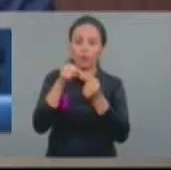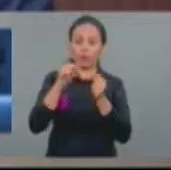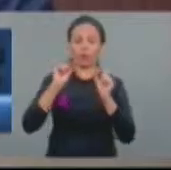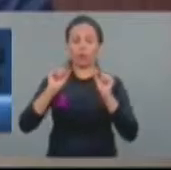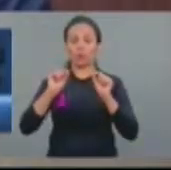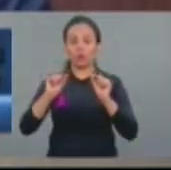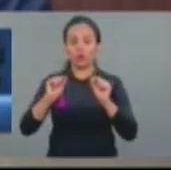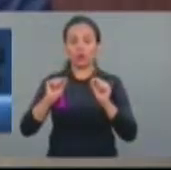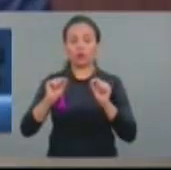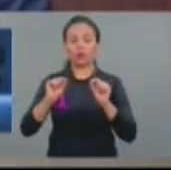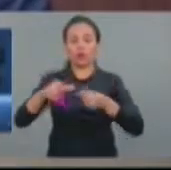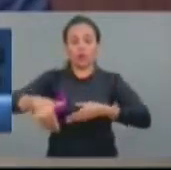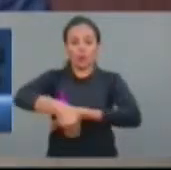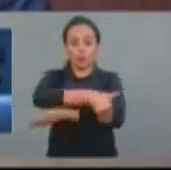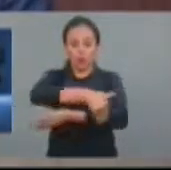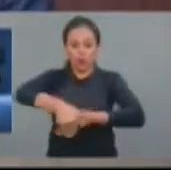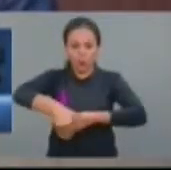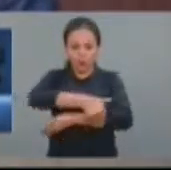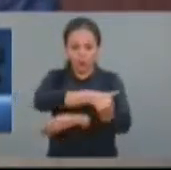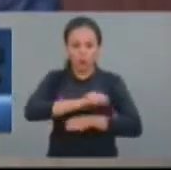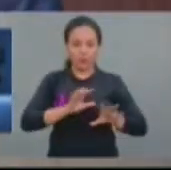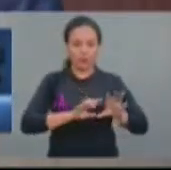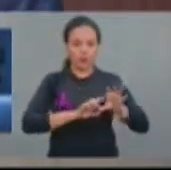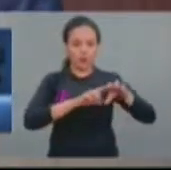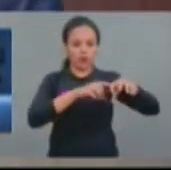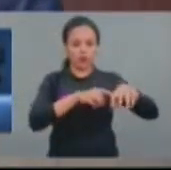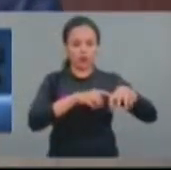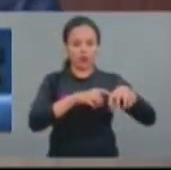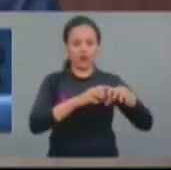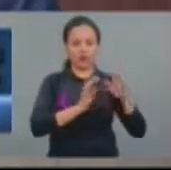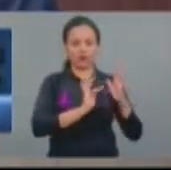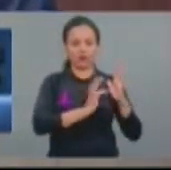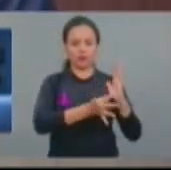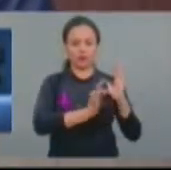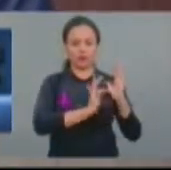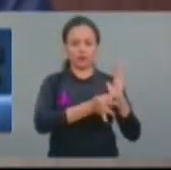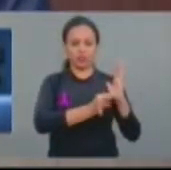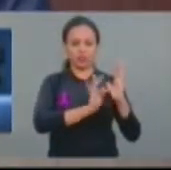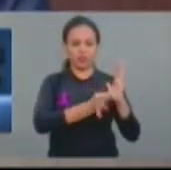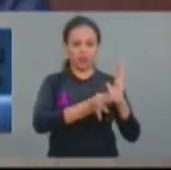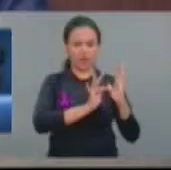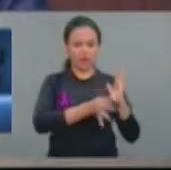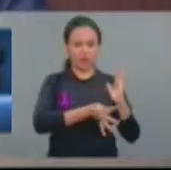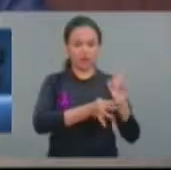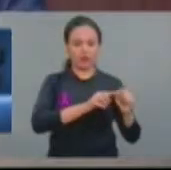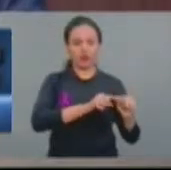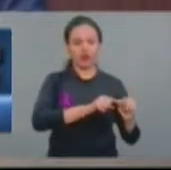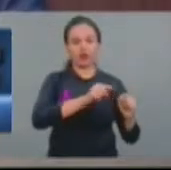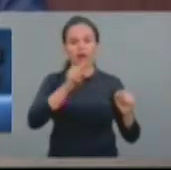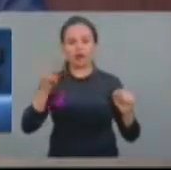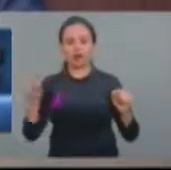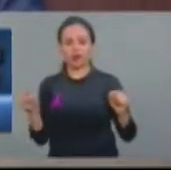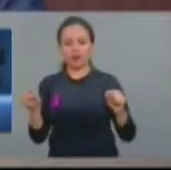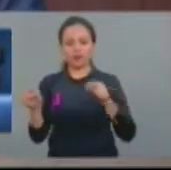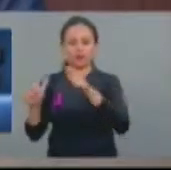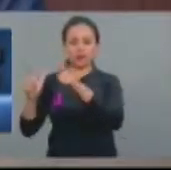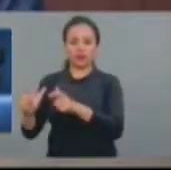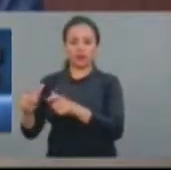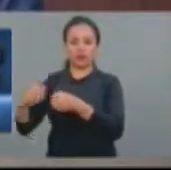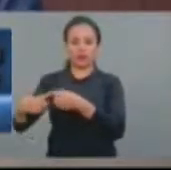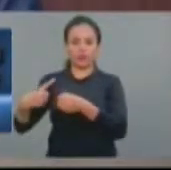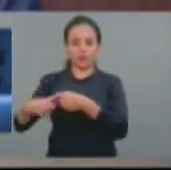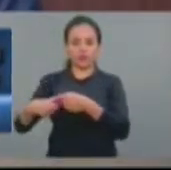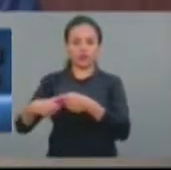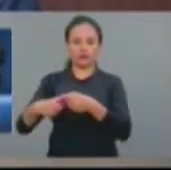de Tianguá até o município de São Benedito, diga-se de passagem, Benedito hoje, tem, deputada Fernanda Pessoa